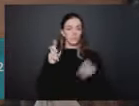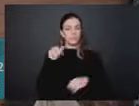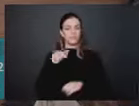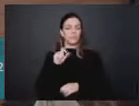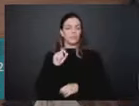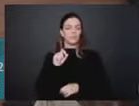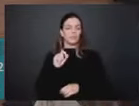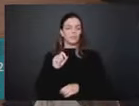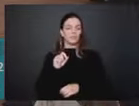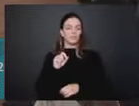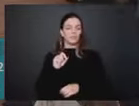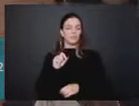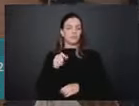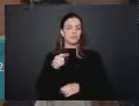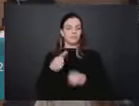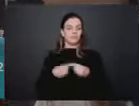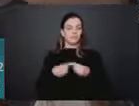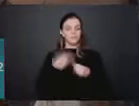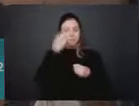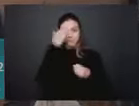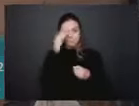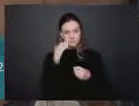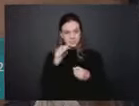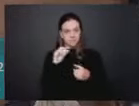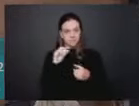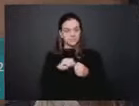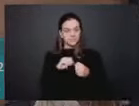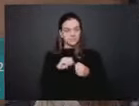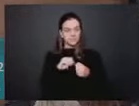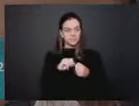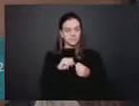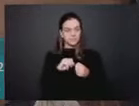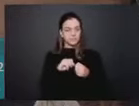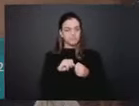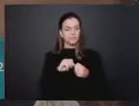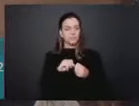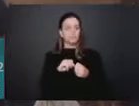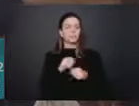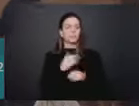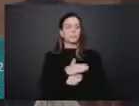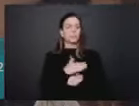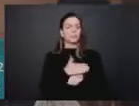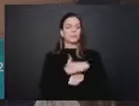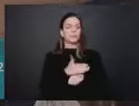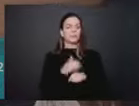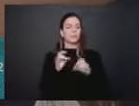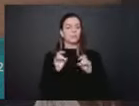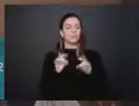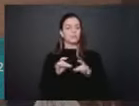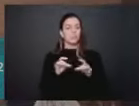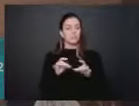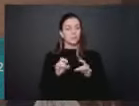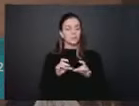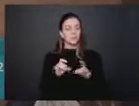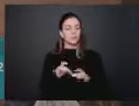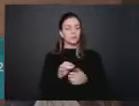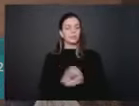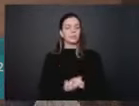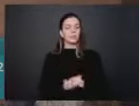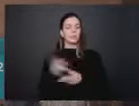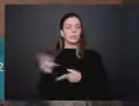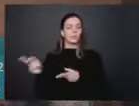Curitiba da atividade comercial Self Storage. Convidamos o vereador Zezinho Sabará